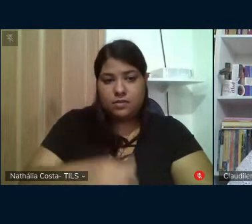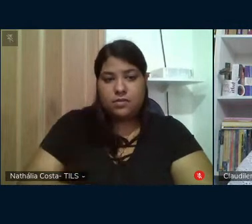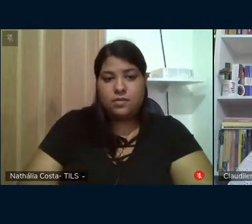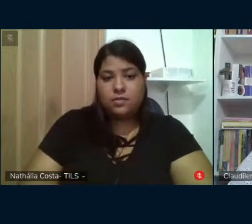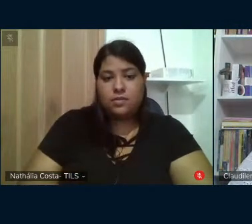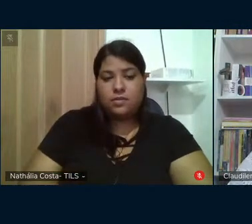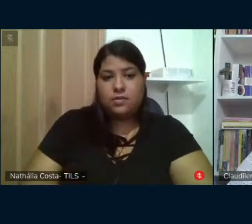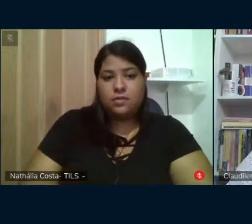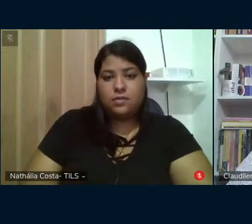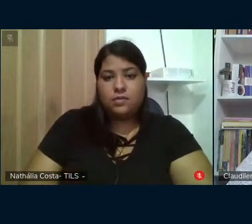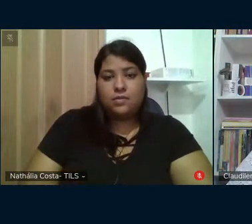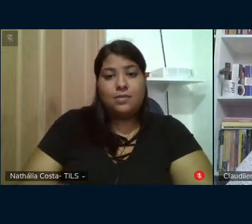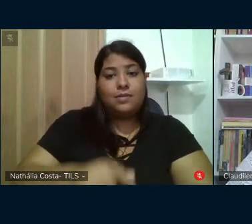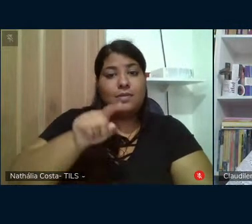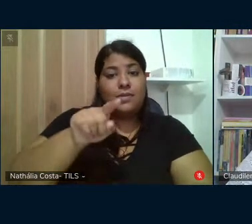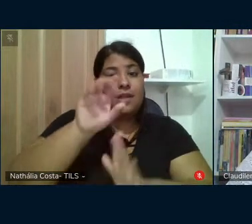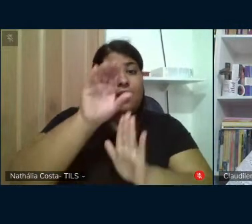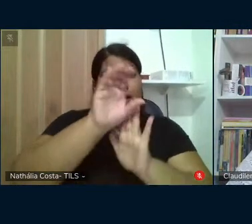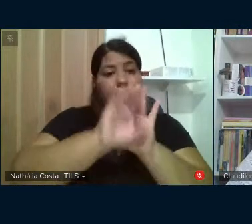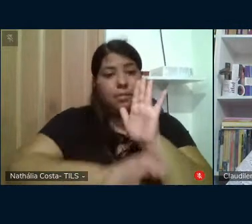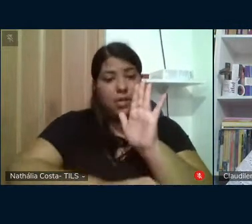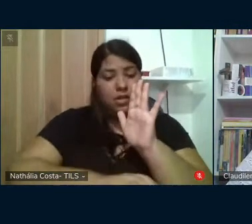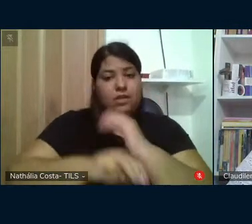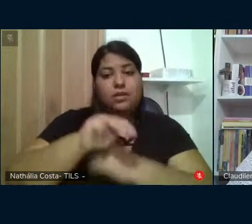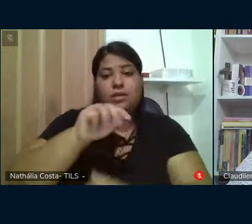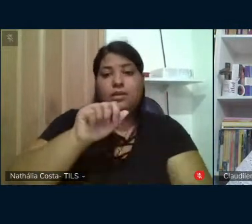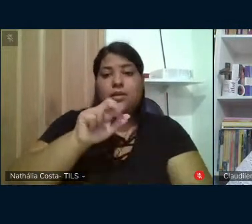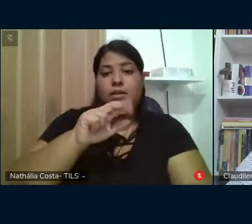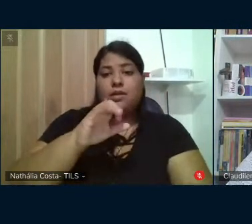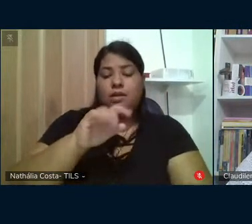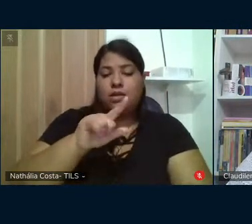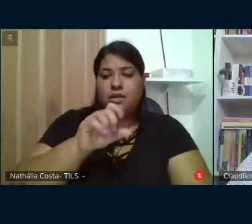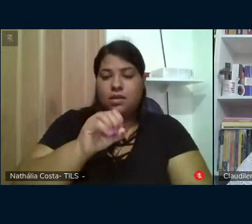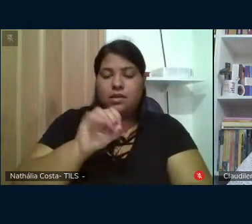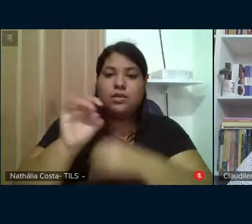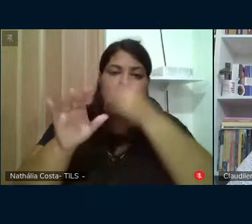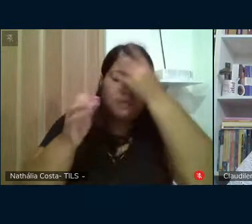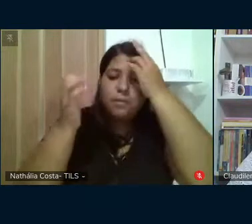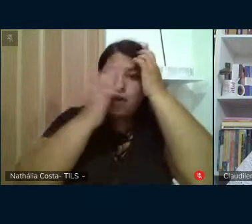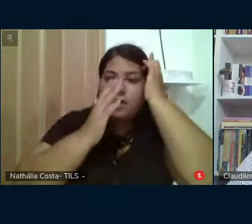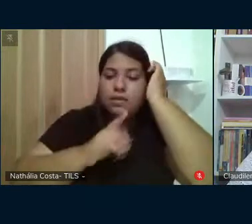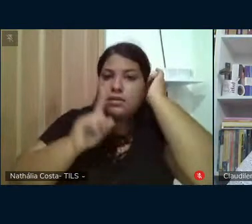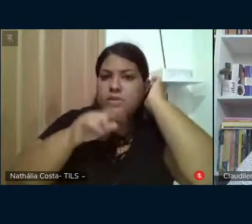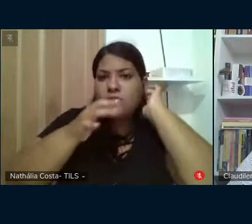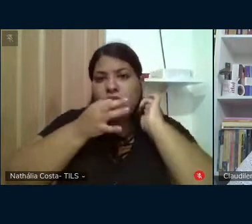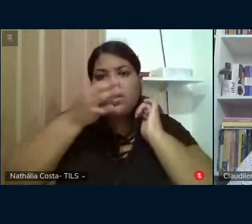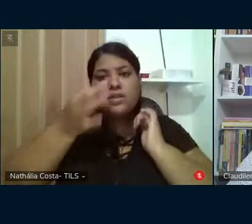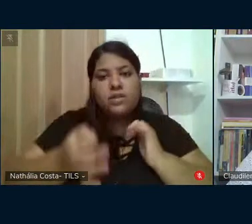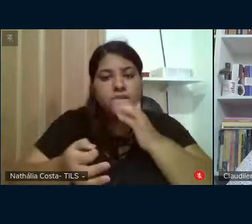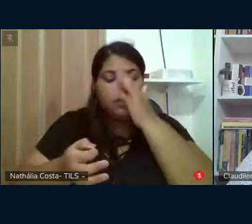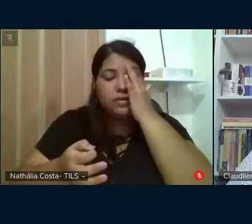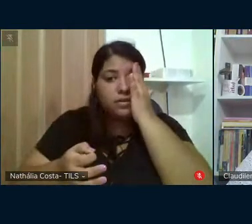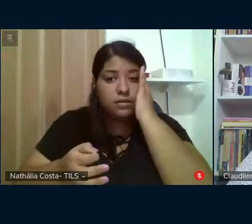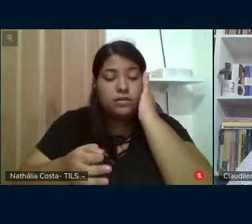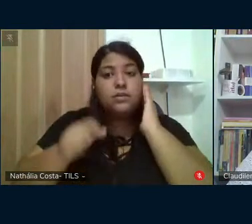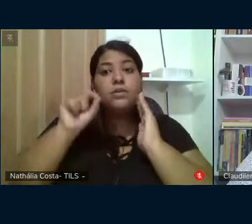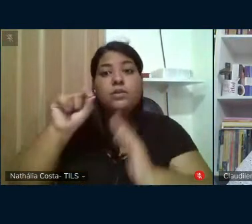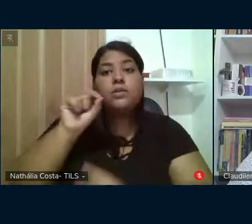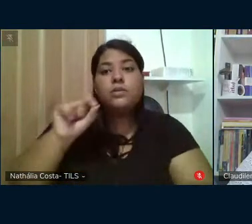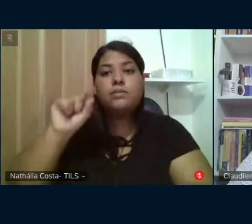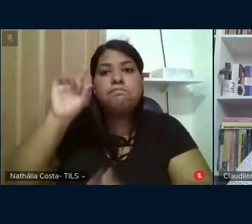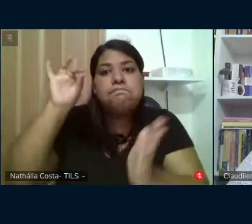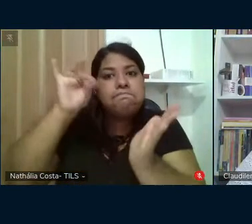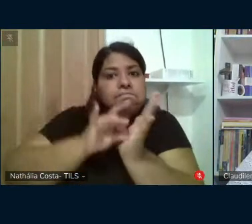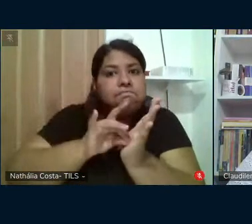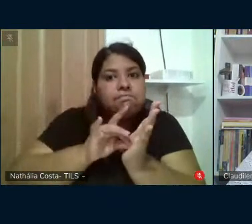capítulo desse estudo coordenado por Marcelo Nery, BUM, a brasileira, é bem sugestivo do que foi um fato